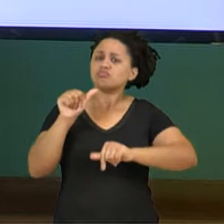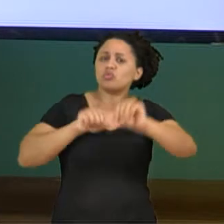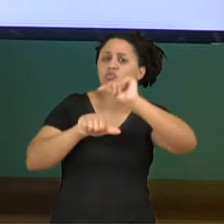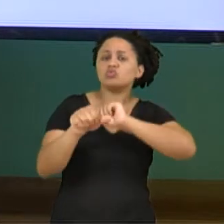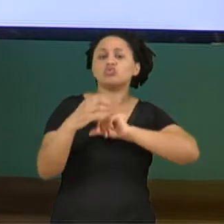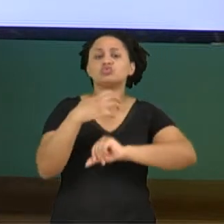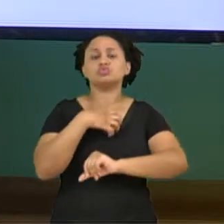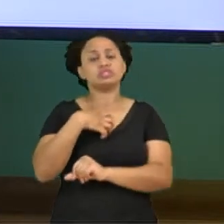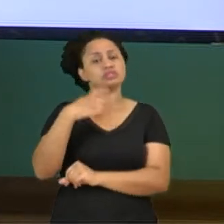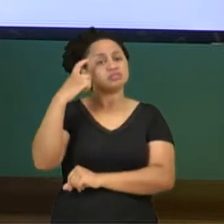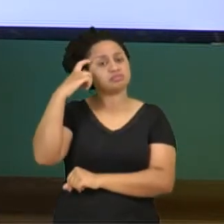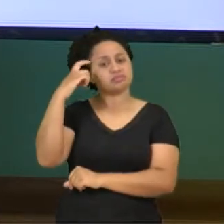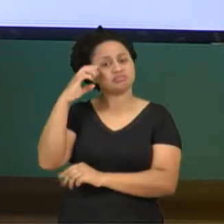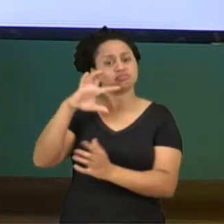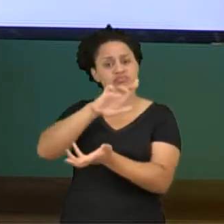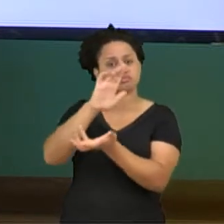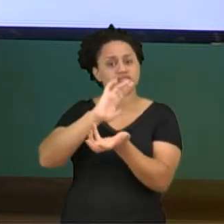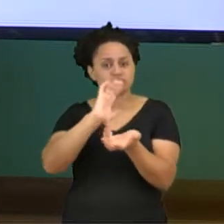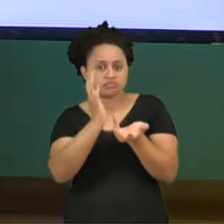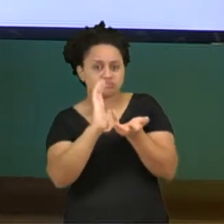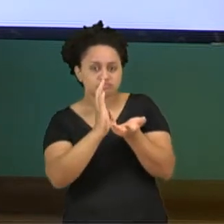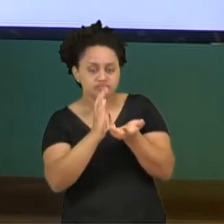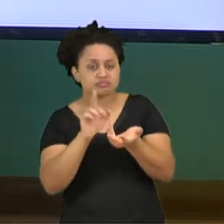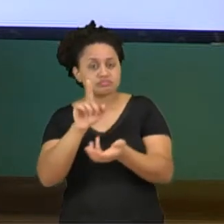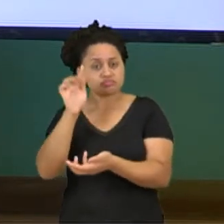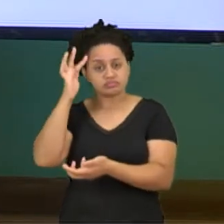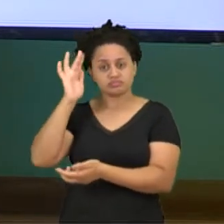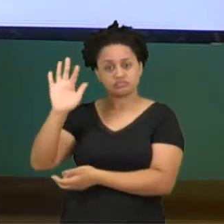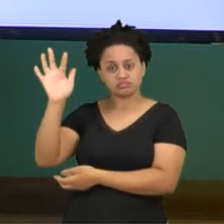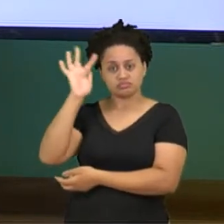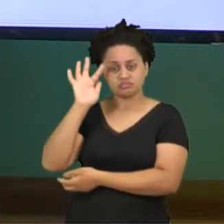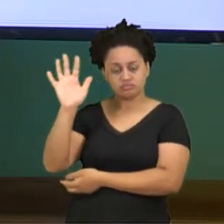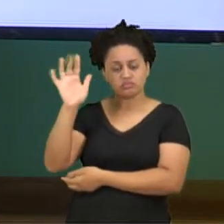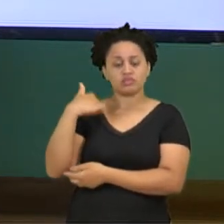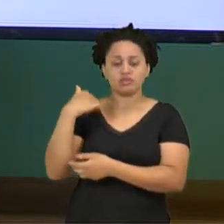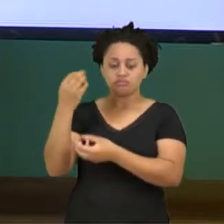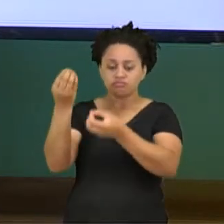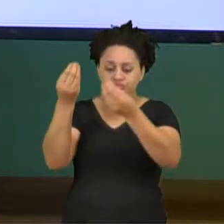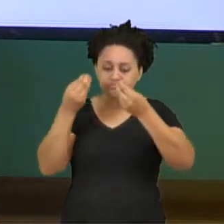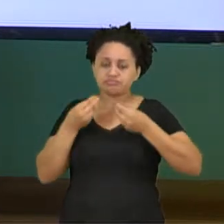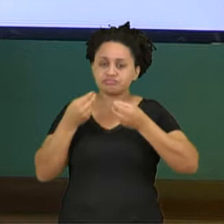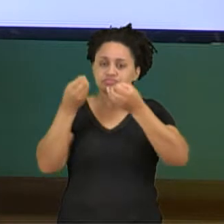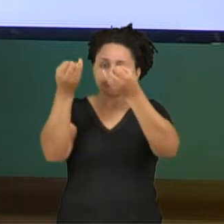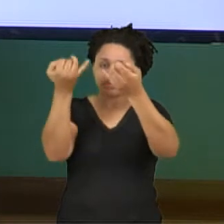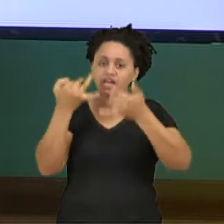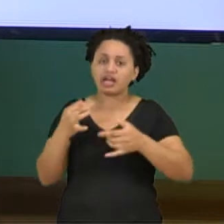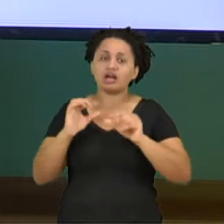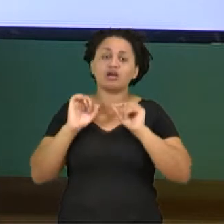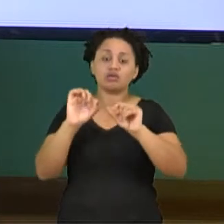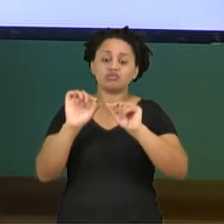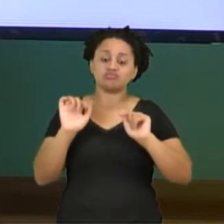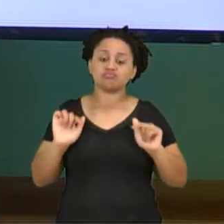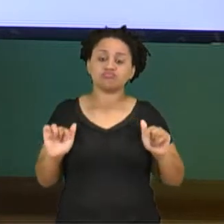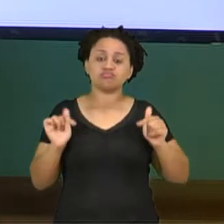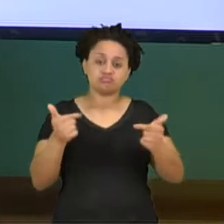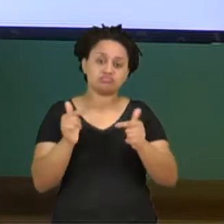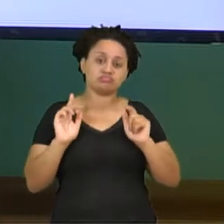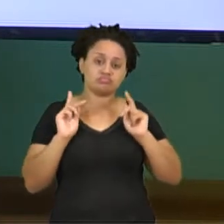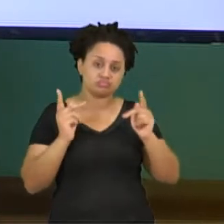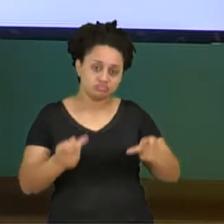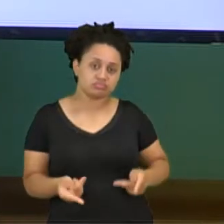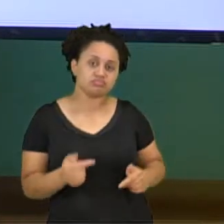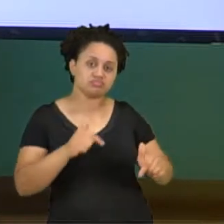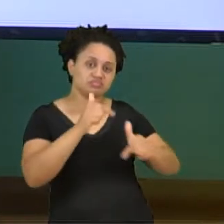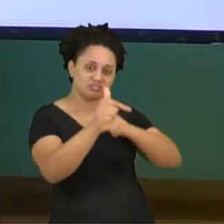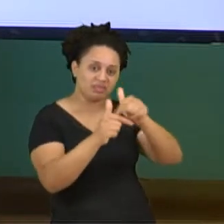ocidental. Então esse filósofo vai trazer para a gente essa discussão dizendo que as ações humanas, o trabalho,